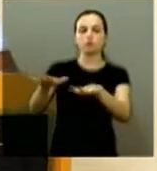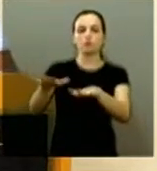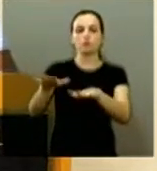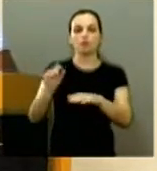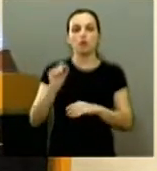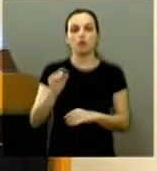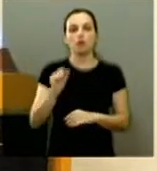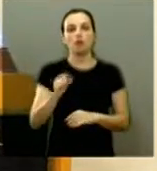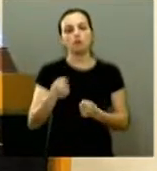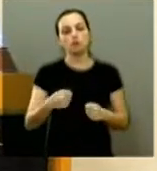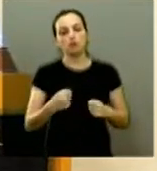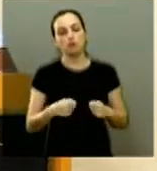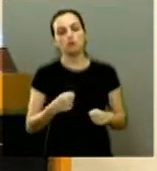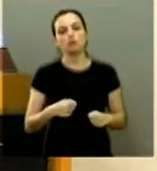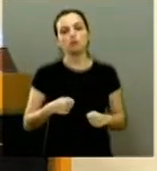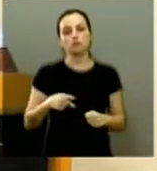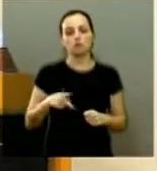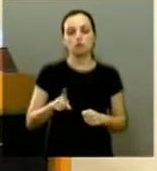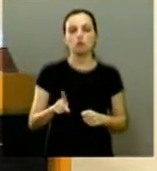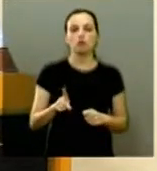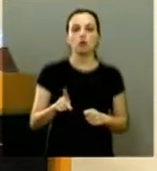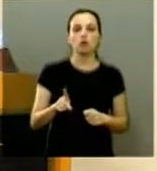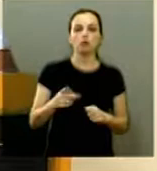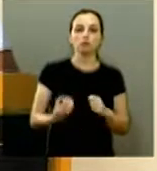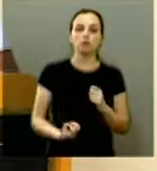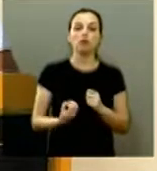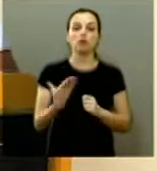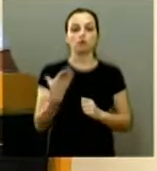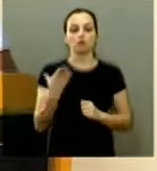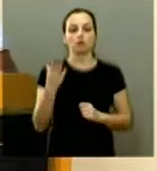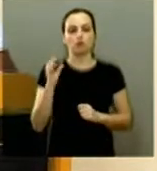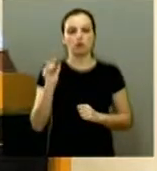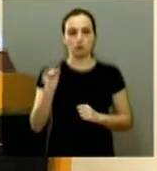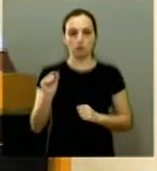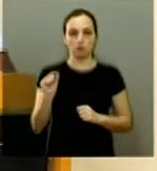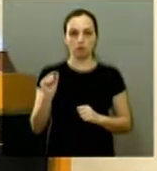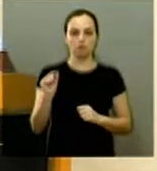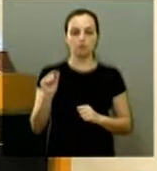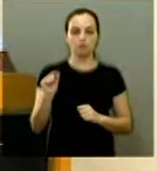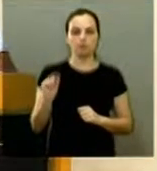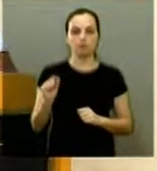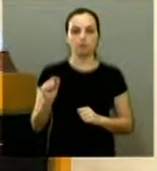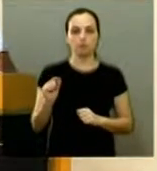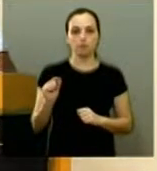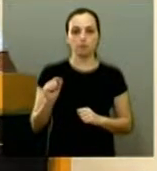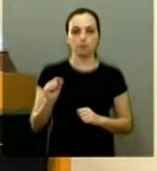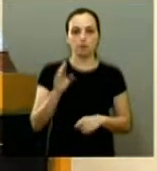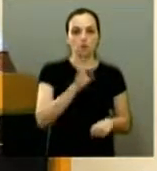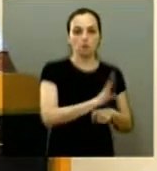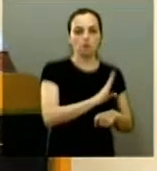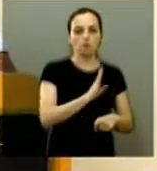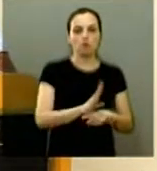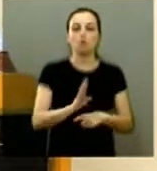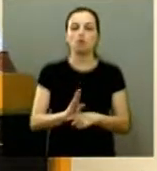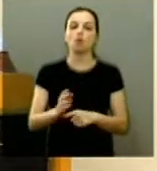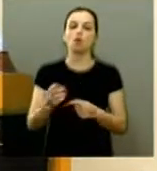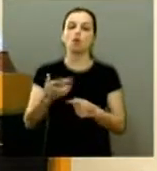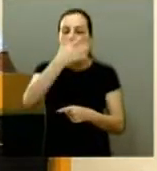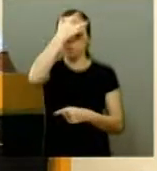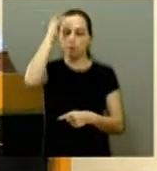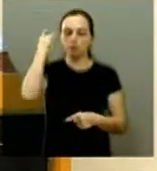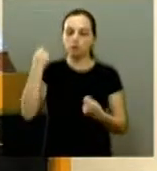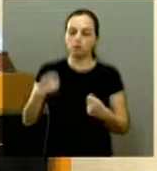nós temos que continuar com o que está acontecendo em relação atendimento de quem mais precisa